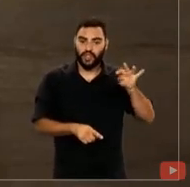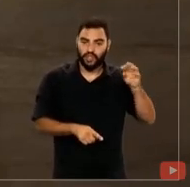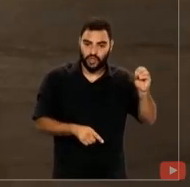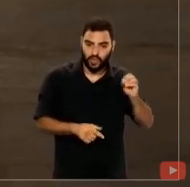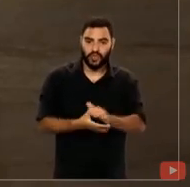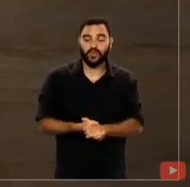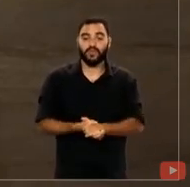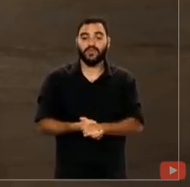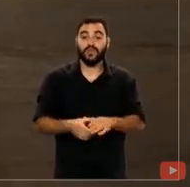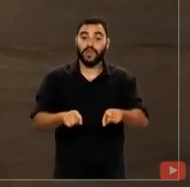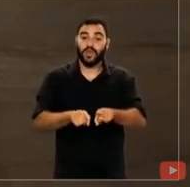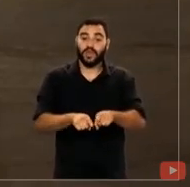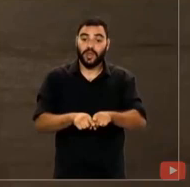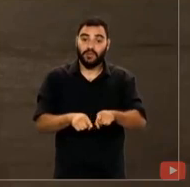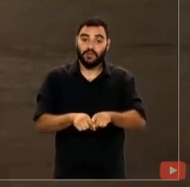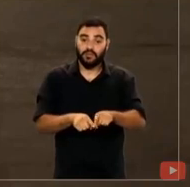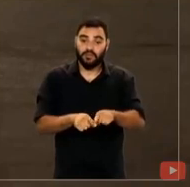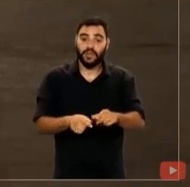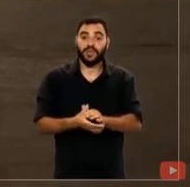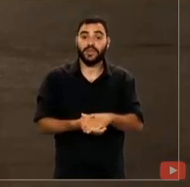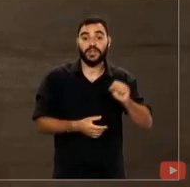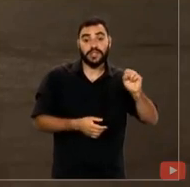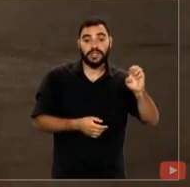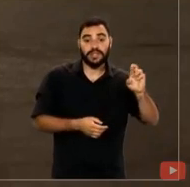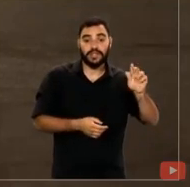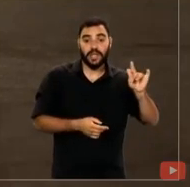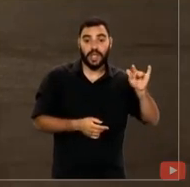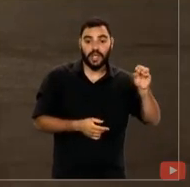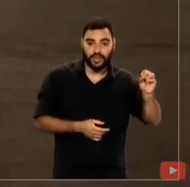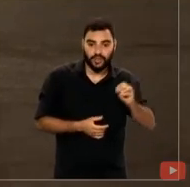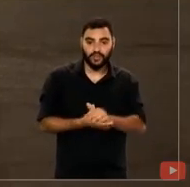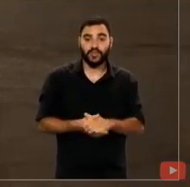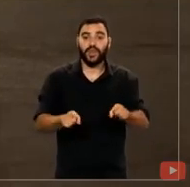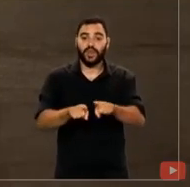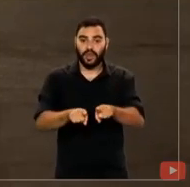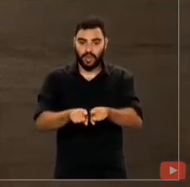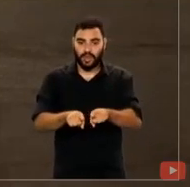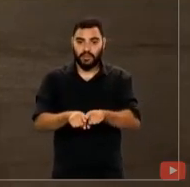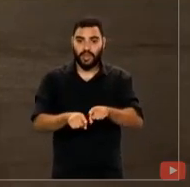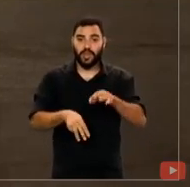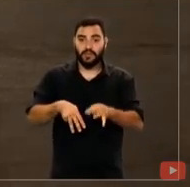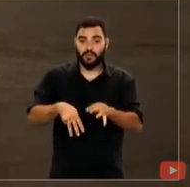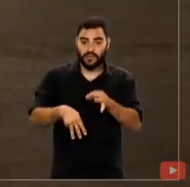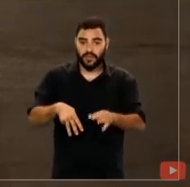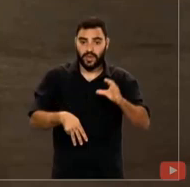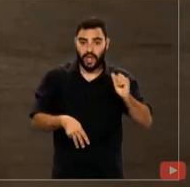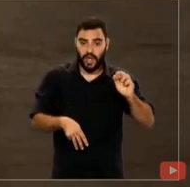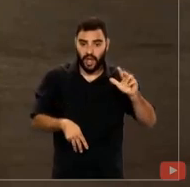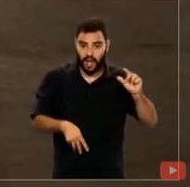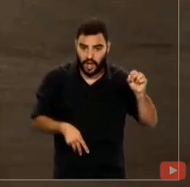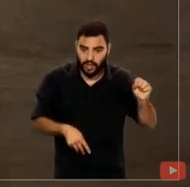Cumprimento, sua excelência, o senhor ministro Sérgio Banhos. Cumprimento, sua excelência, o senhor ministro Carlos Rouba.